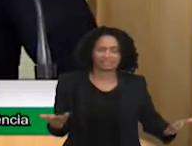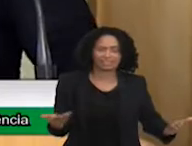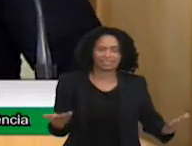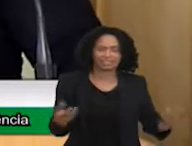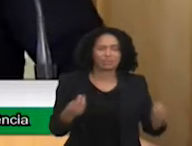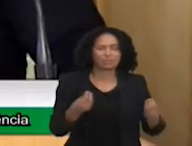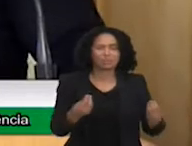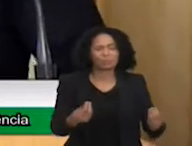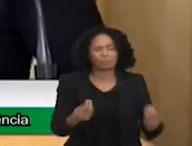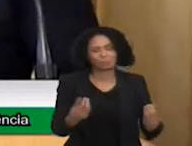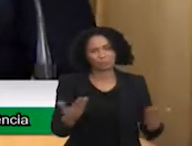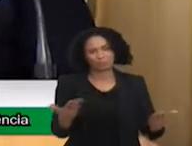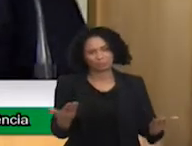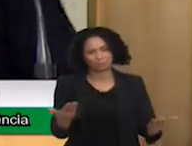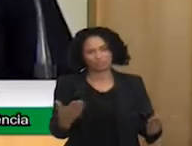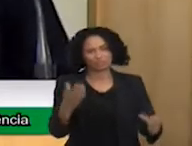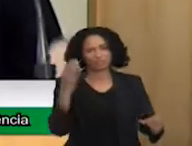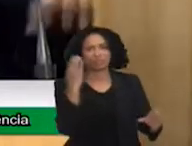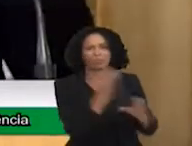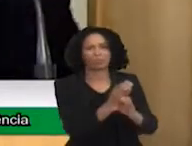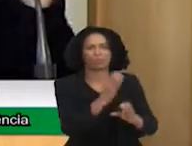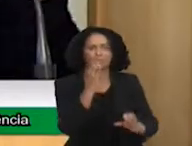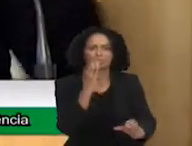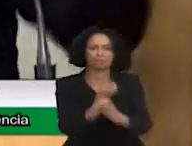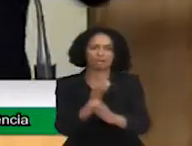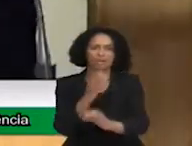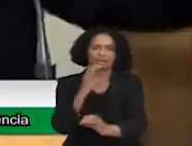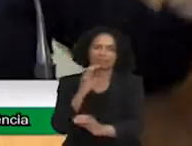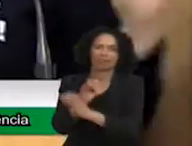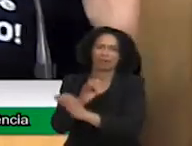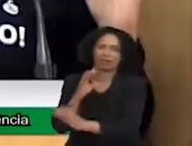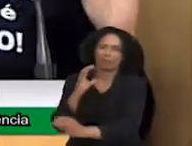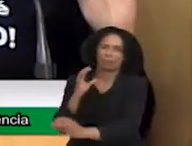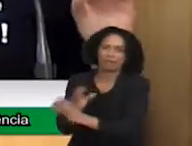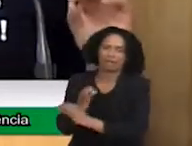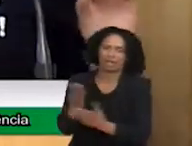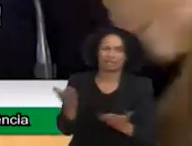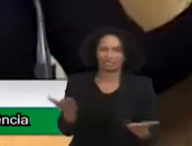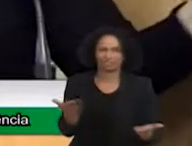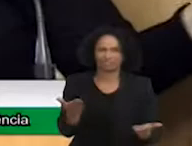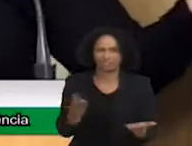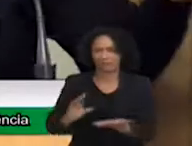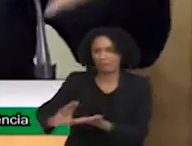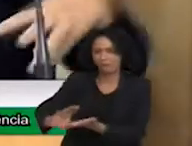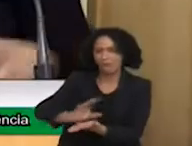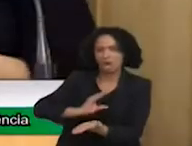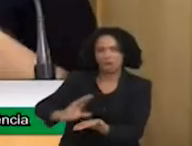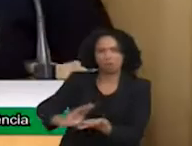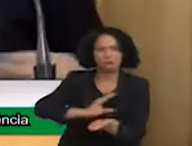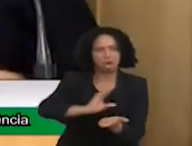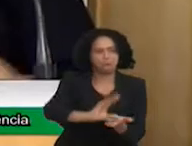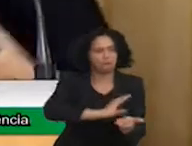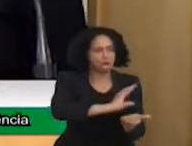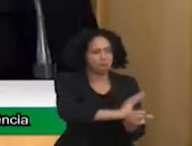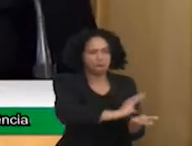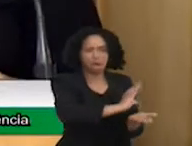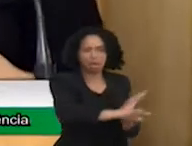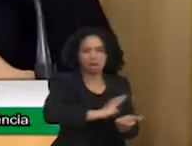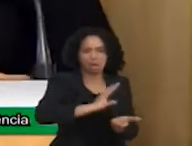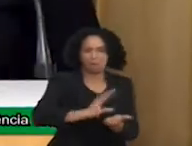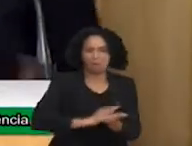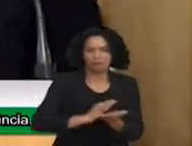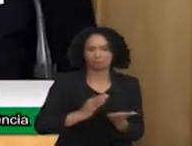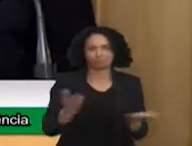tudo segmentado. Então, tenho um fundo para a educação, eu tenho um fundo de cultura e lazer. Se eu quiser juntar tudo e fazer uma coisa só,